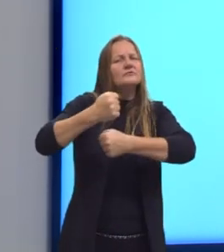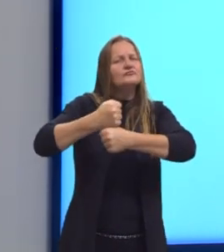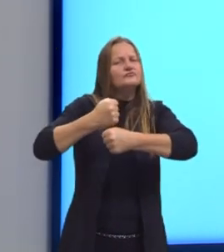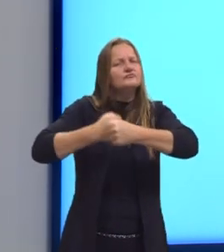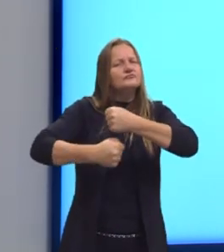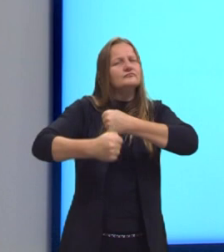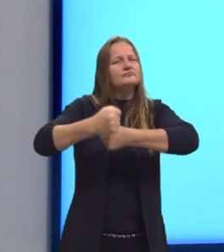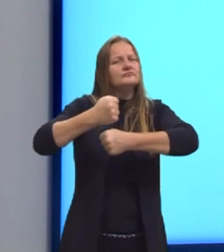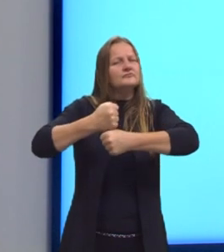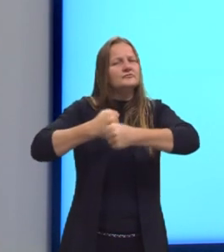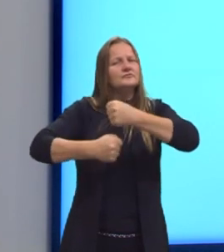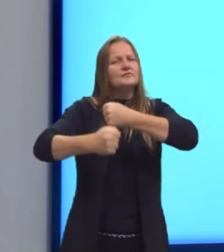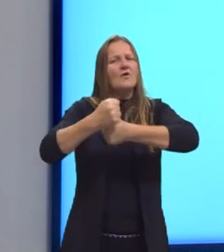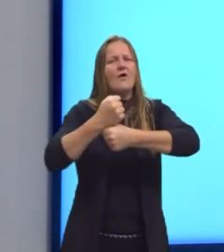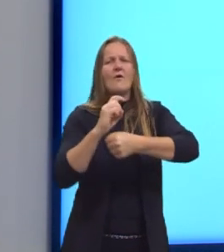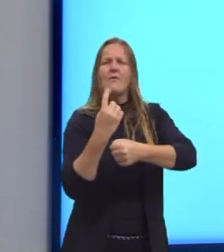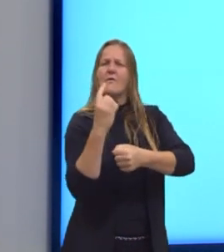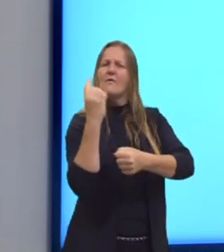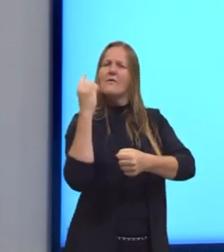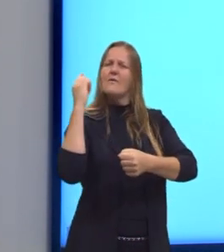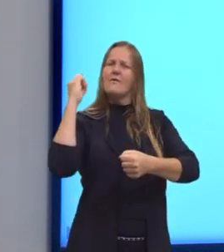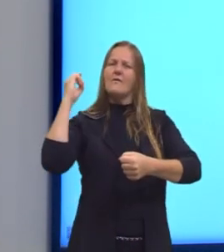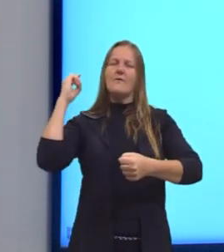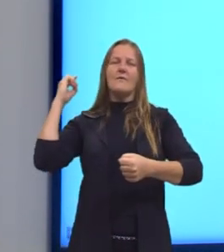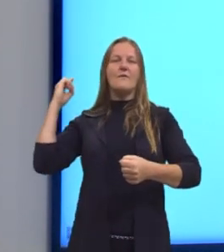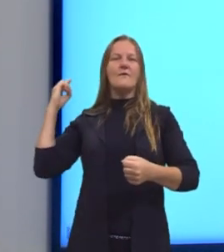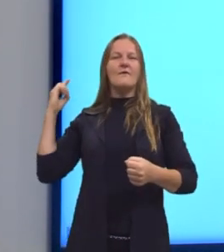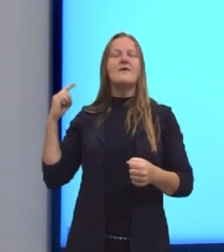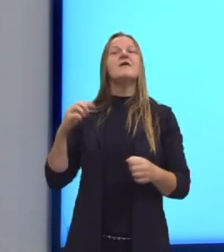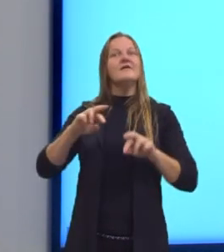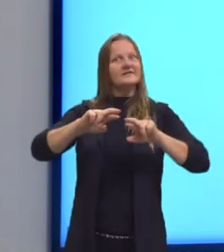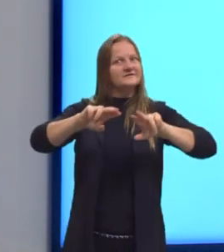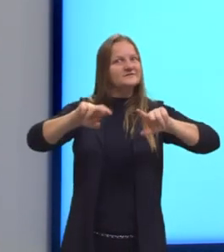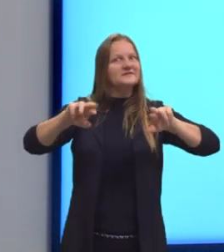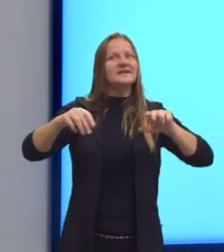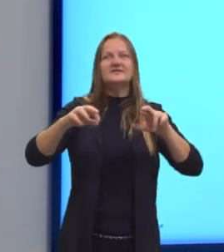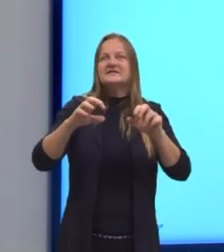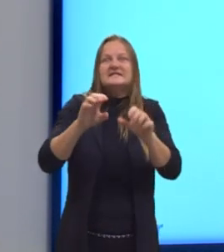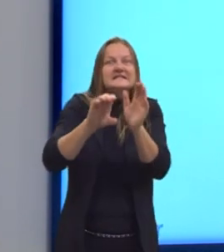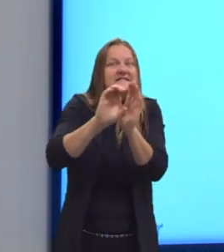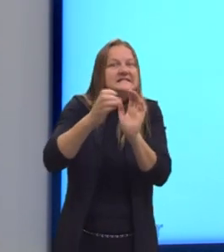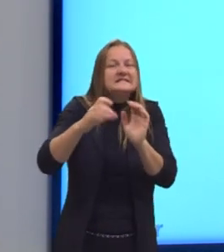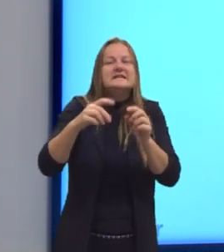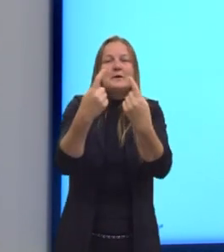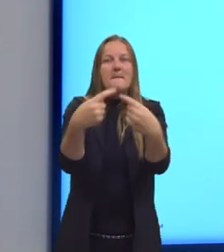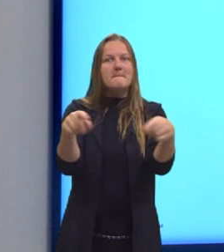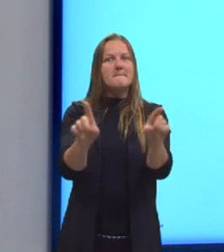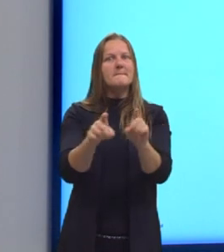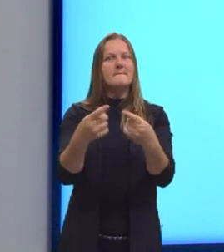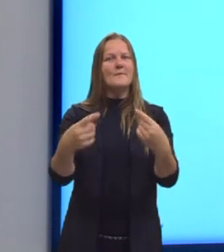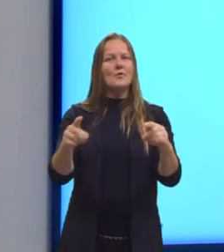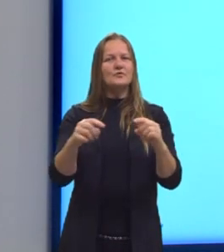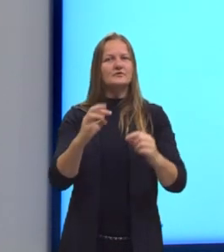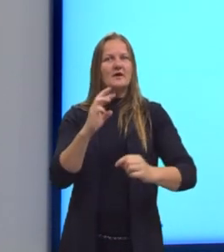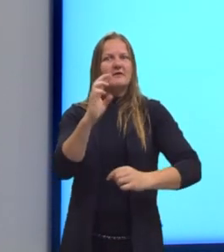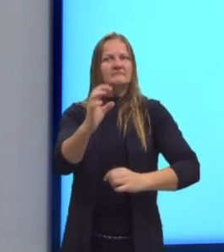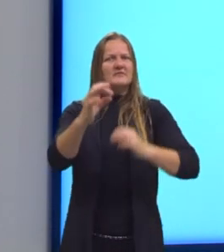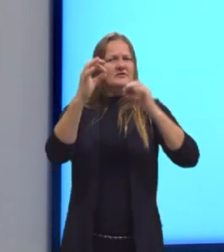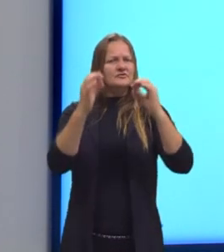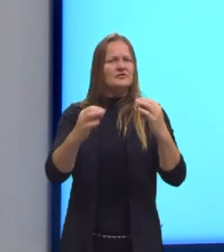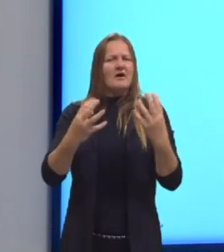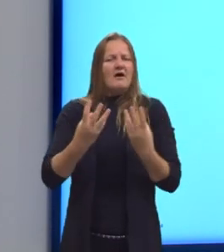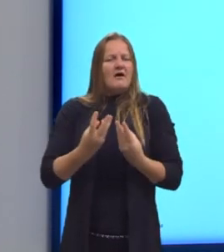Ao longo da história, pode ser observada em diferentes áreas, desde a música, para obter resultados mais